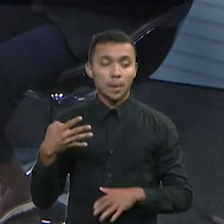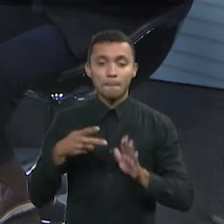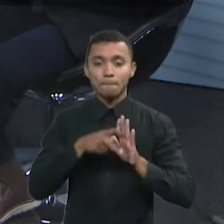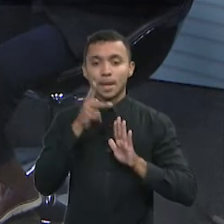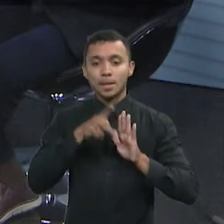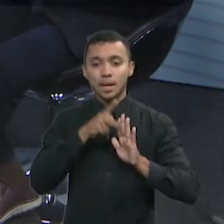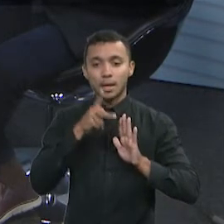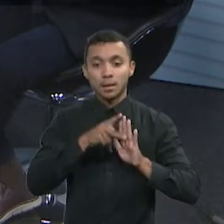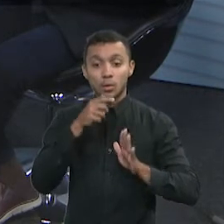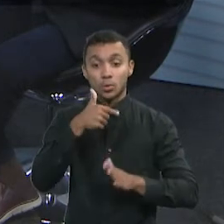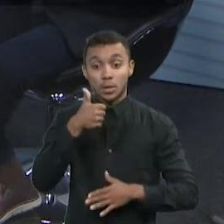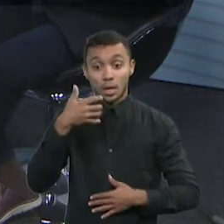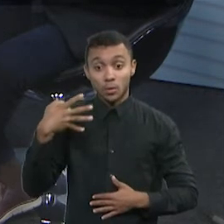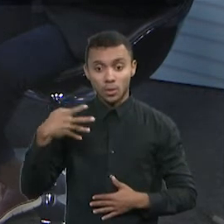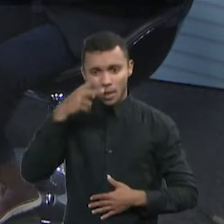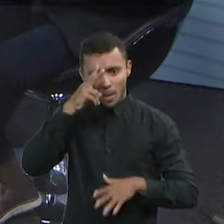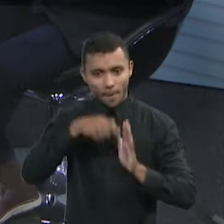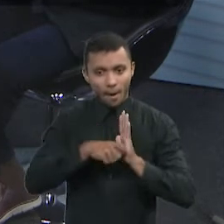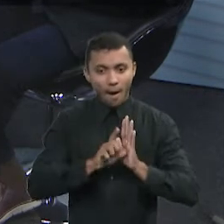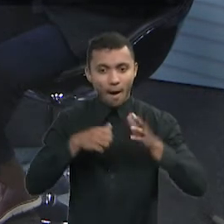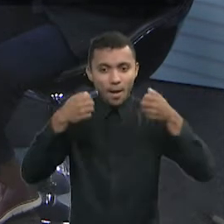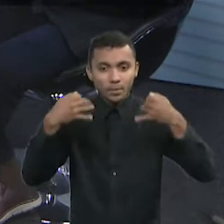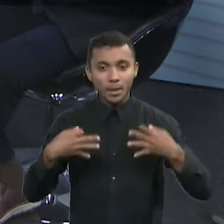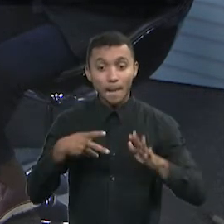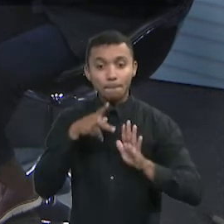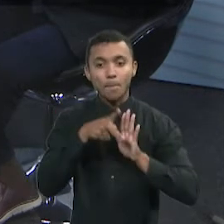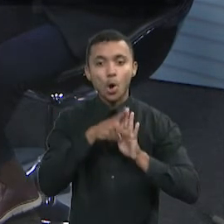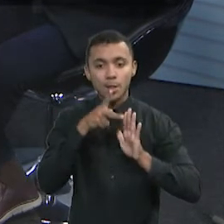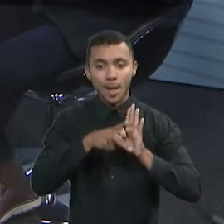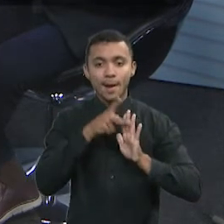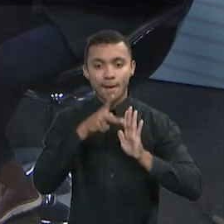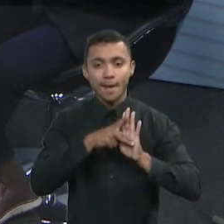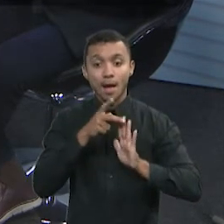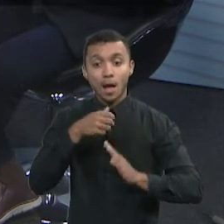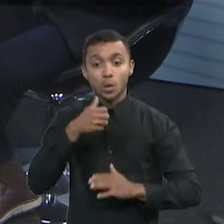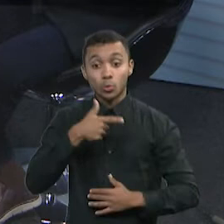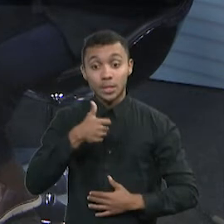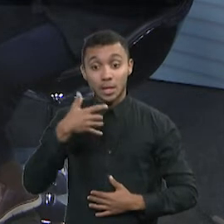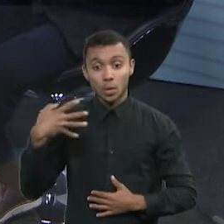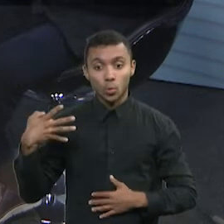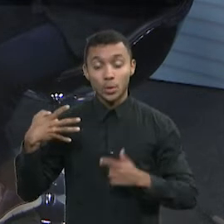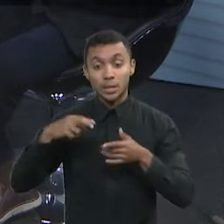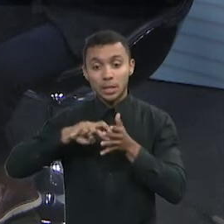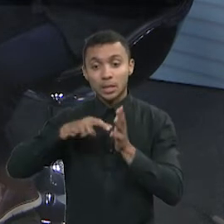portaria que a gente está citando, que parcela os débitos,